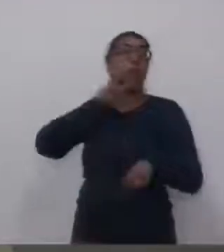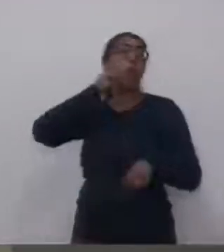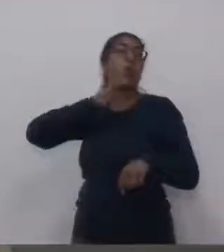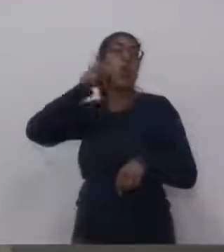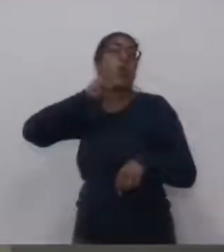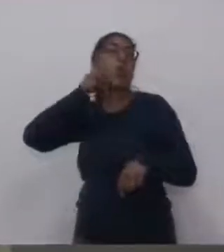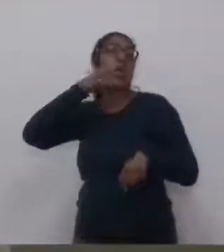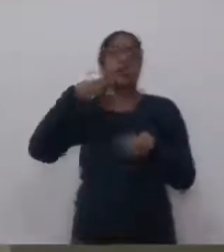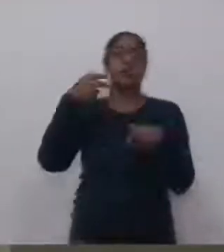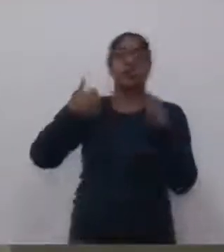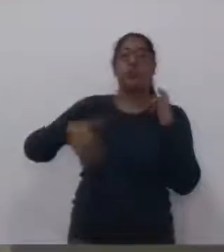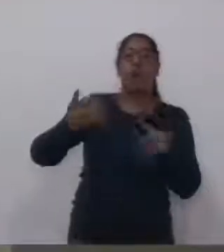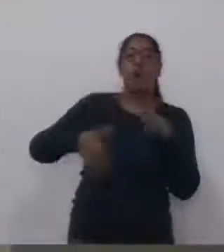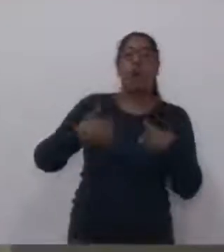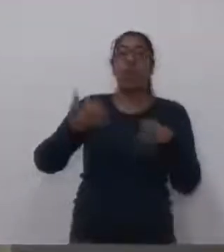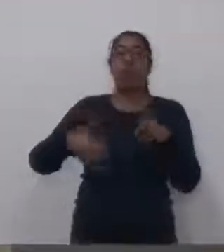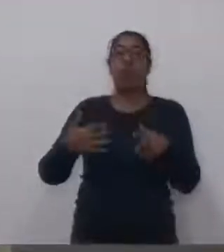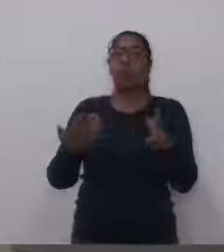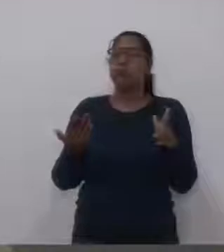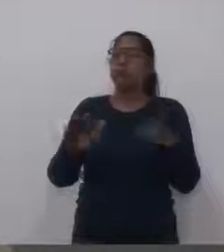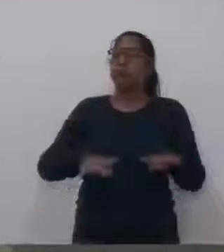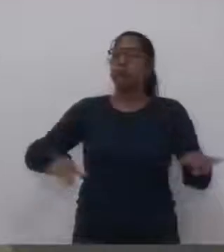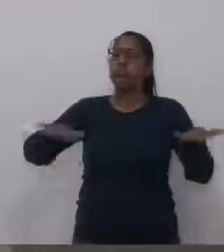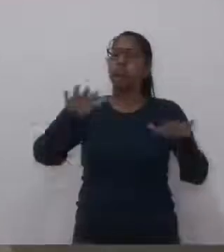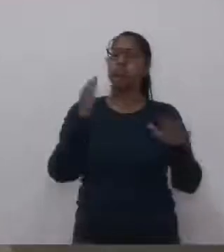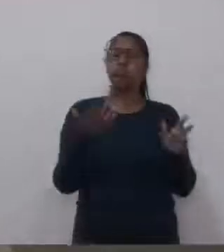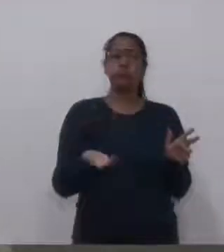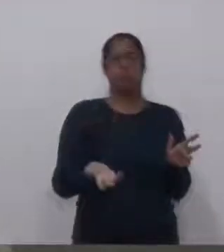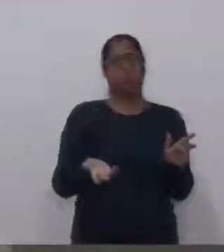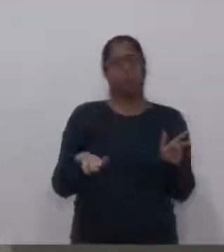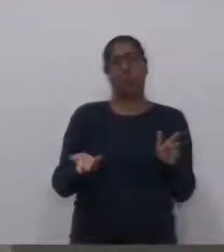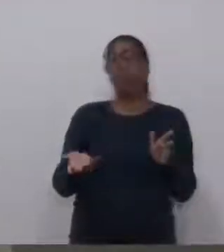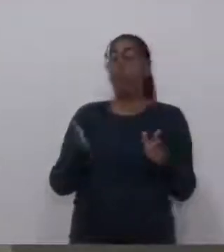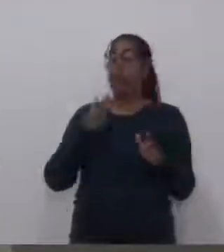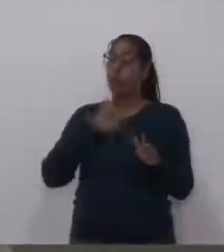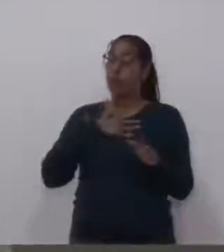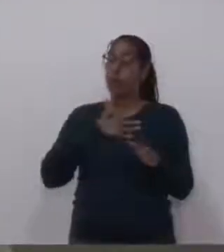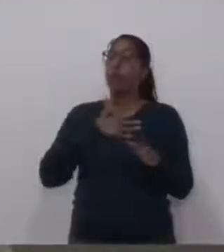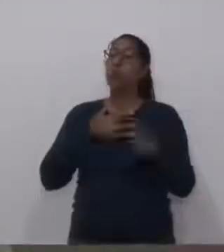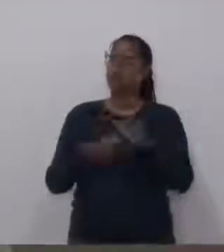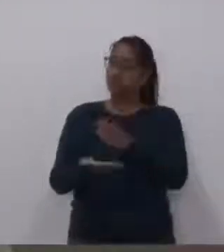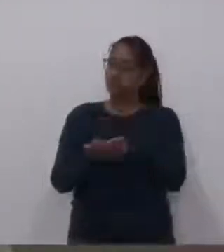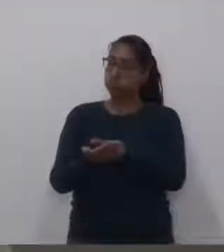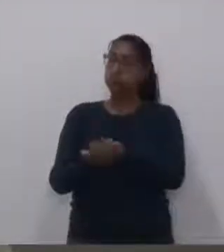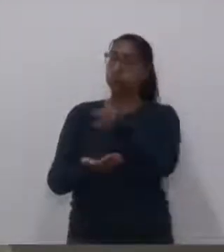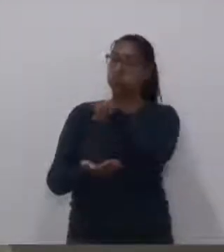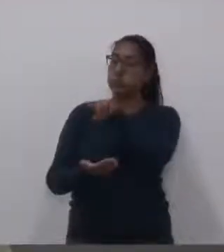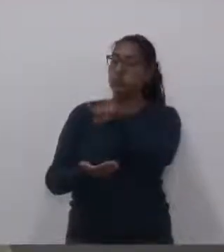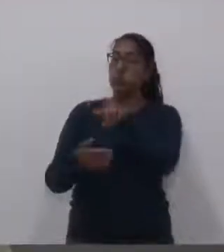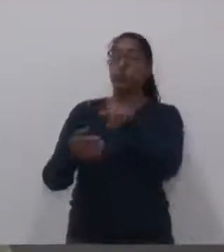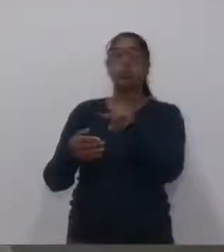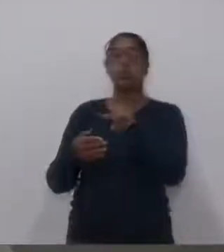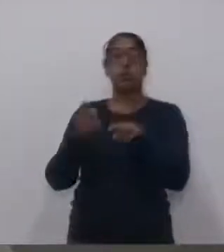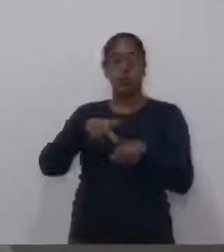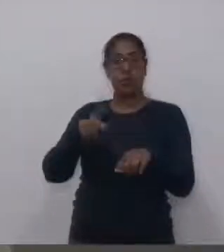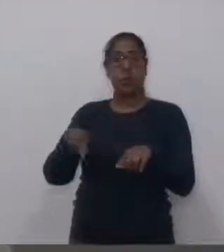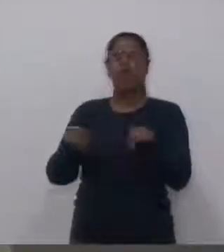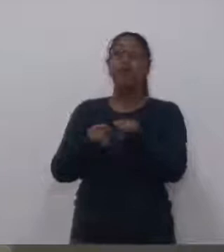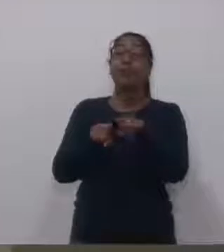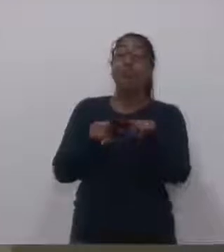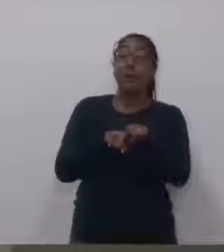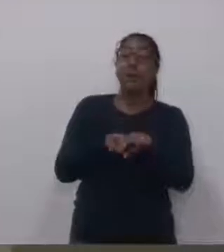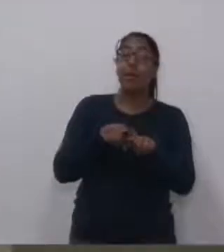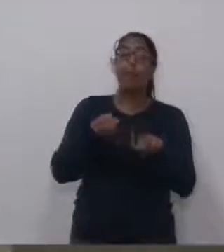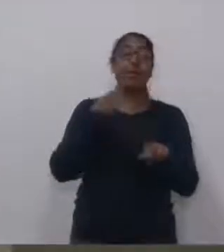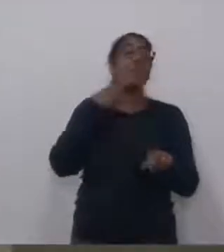qual for o lado, de direita, de esquerda, do partido que for. Então, fica aqui o meu reconhecimento à qualidade do ensino de Vinhedo e aos bons